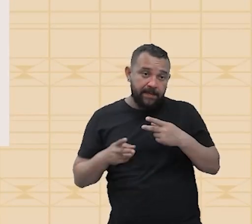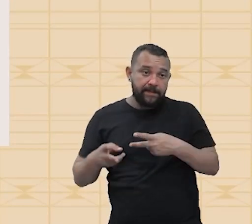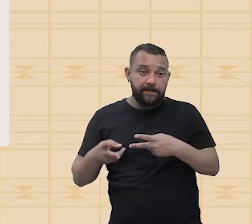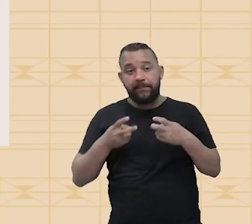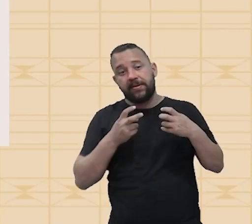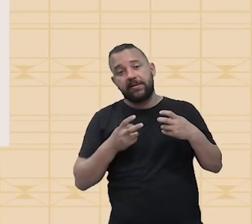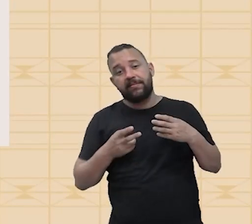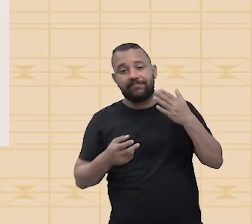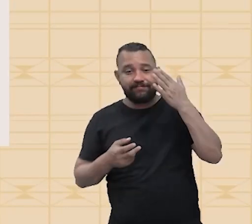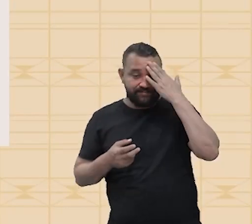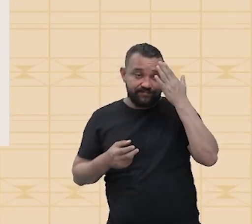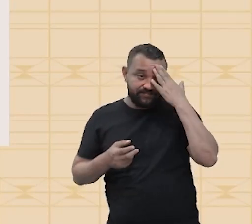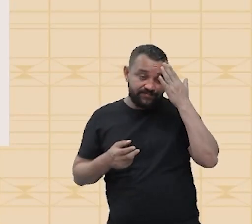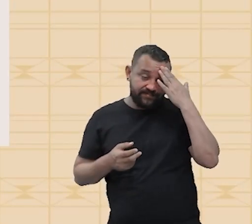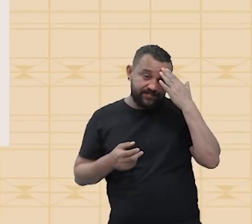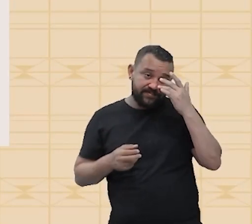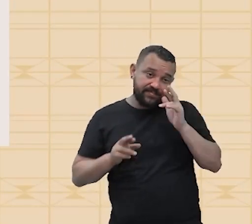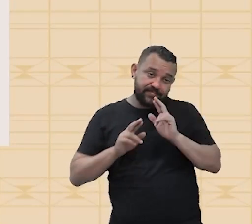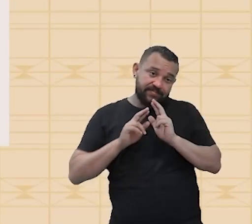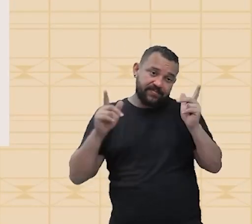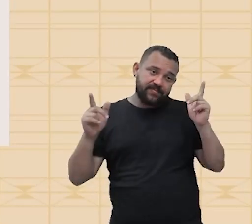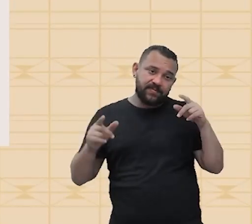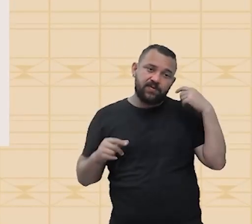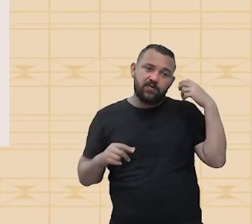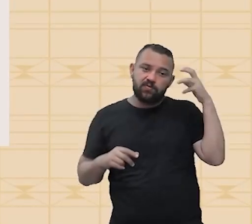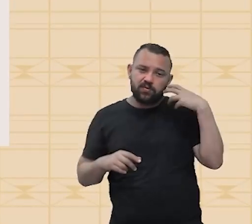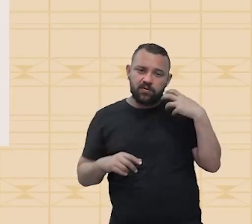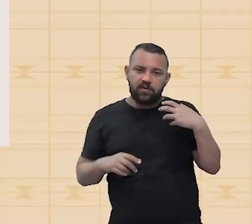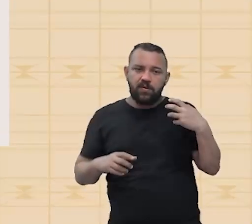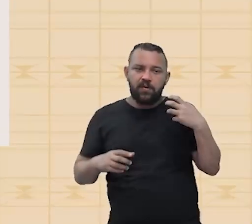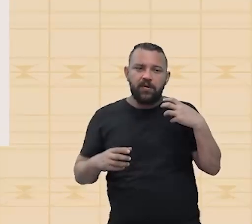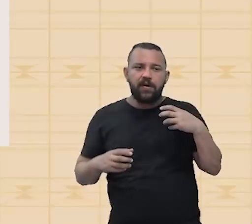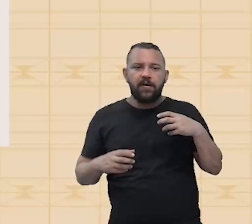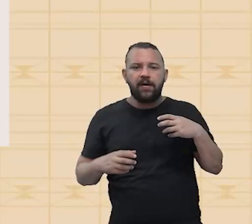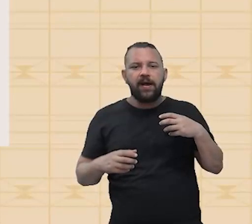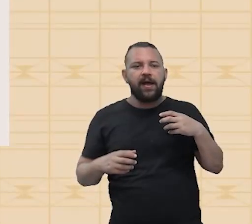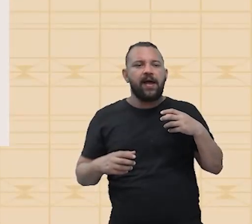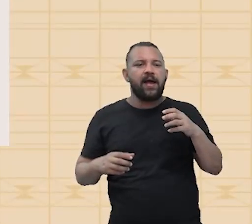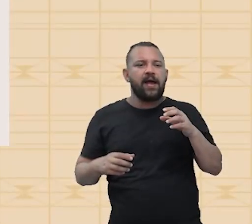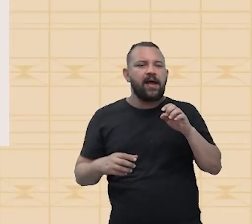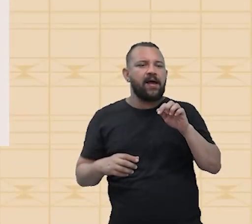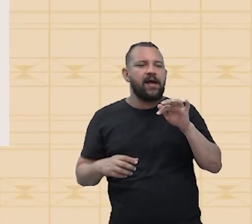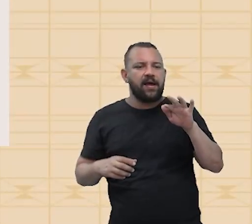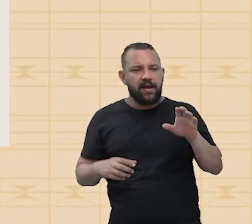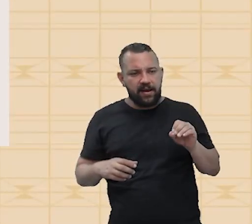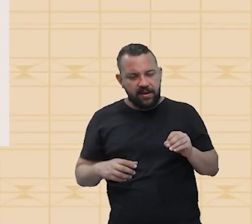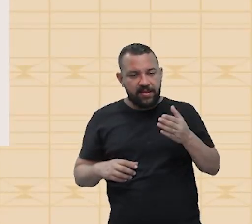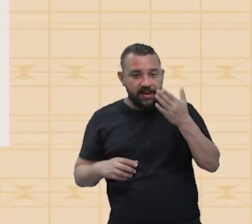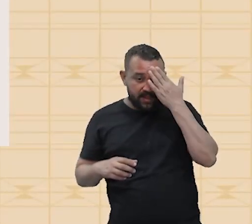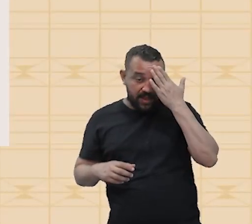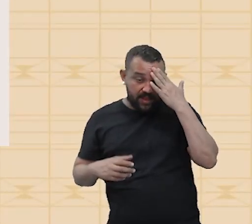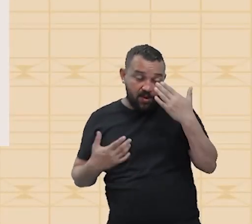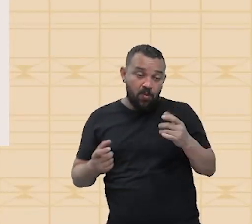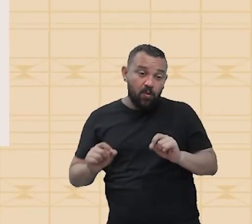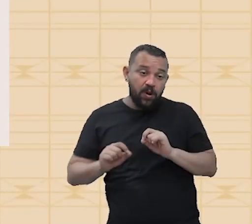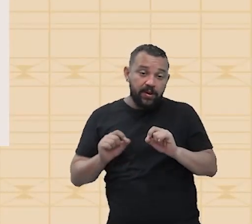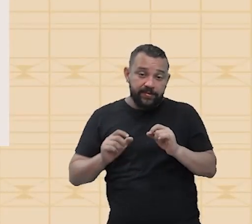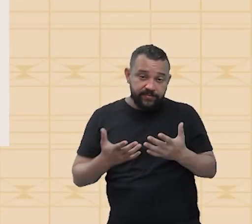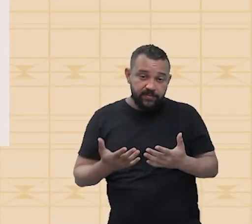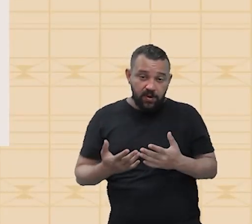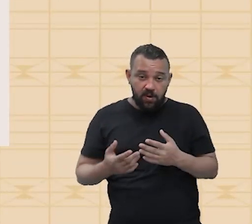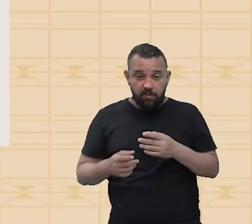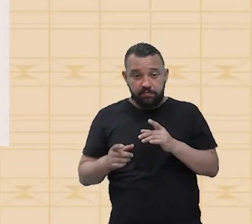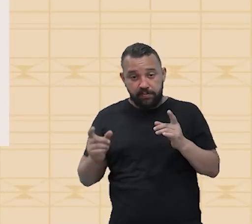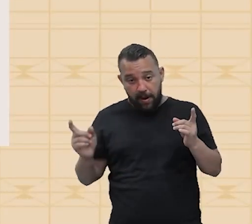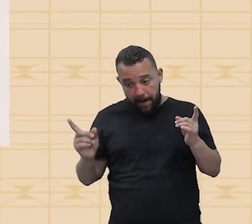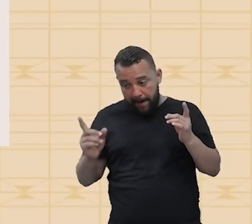que fez você entender a diferença do som foi o efeito dope. O que acontece é que a gente tem que entender que quando os objetos, eles se